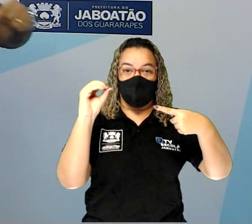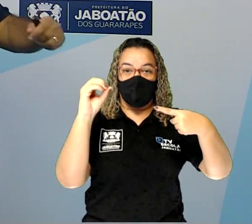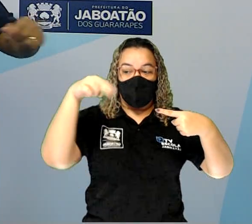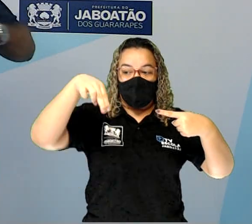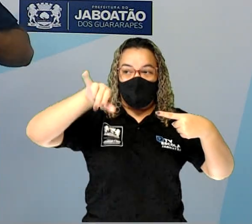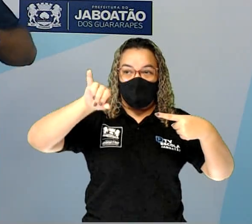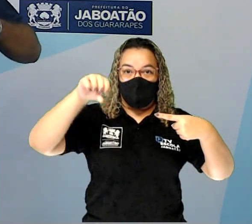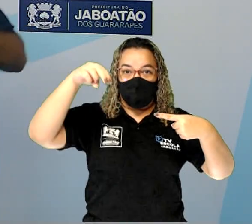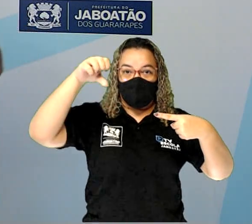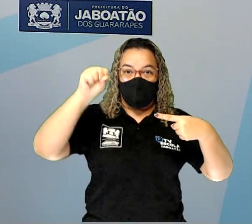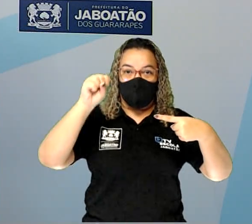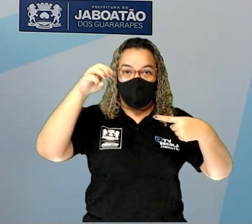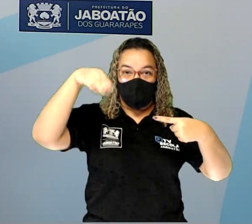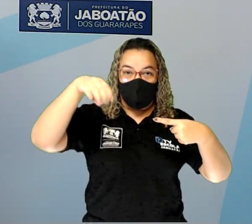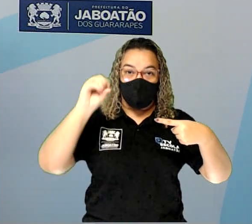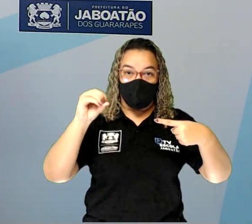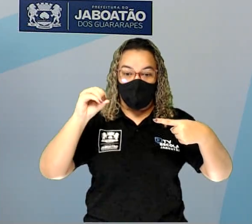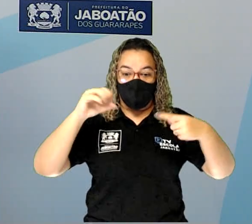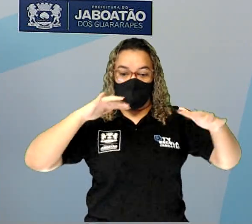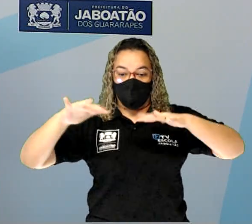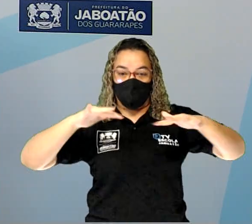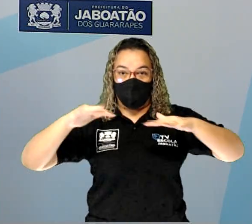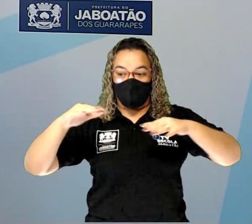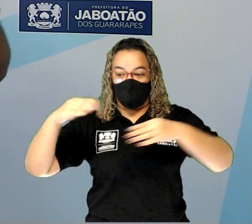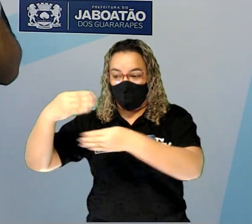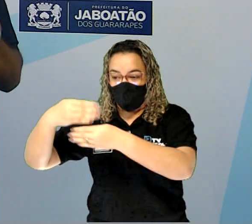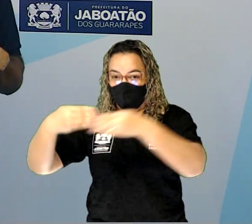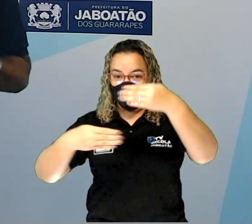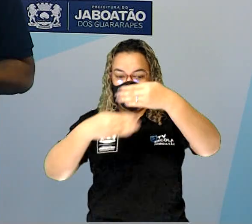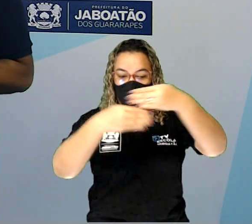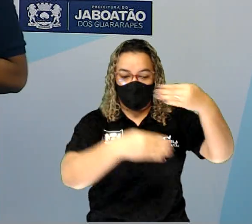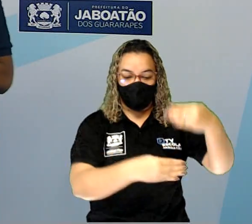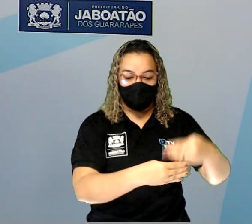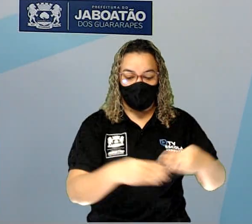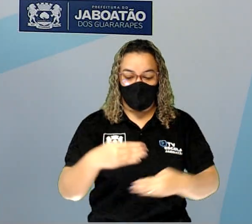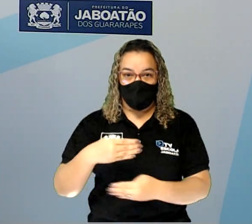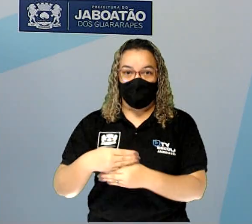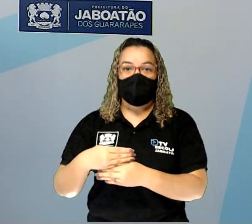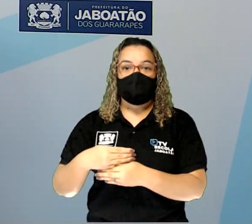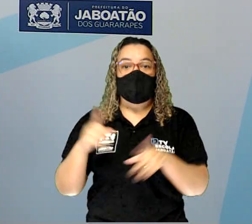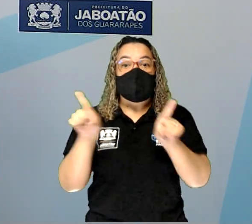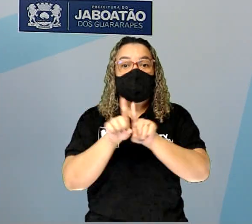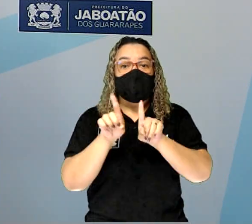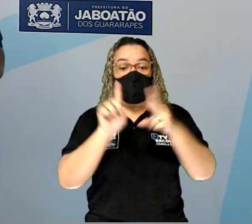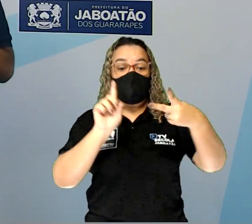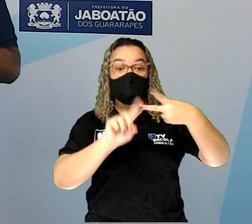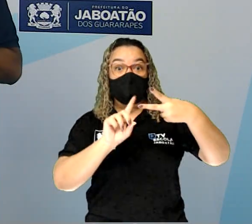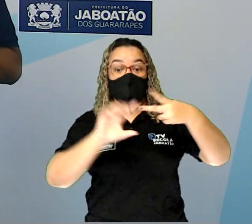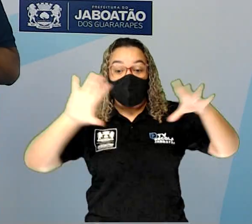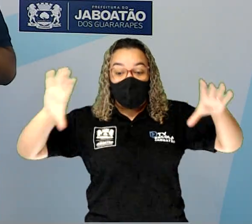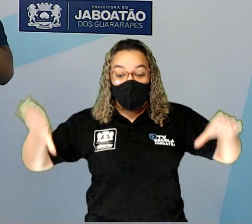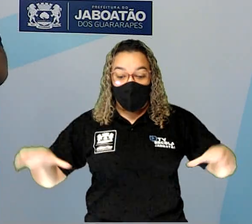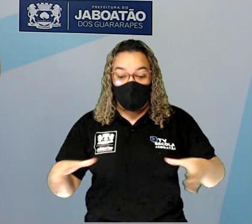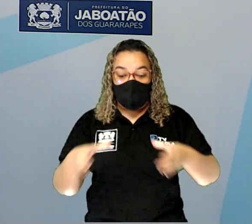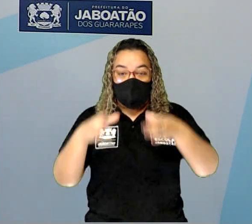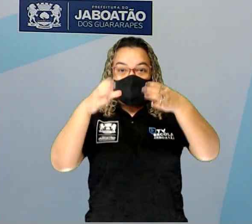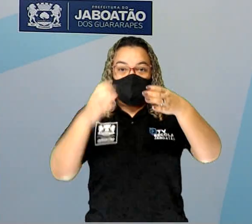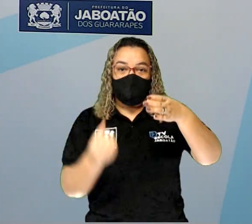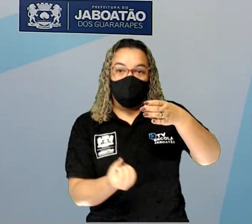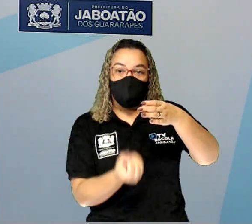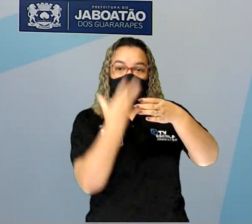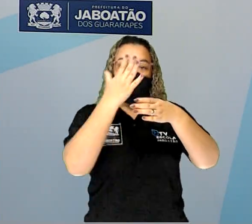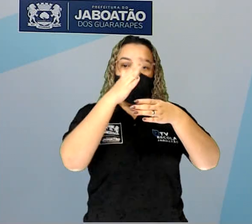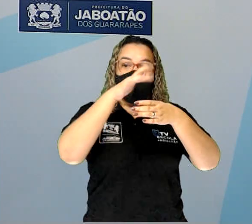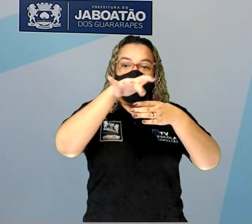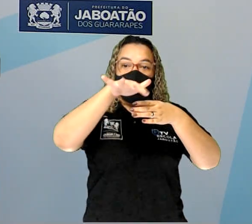movimento das placas tectônicas. Nós temos o vulcanismo, que é a capacidade do vulcão